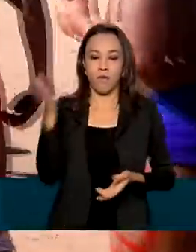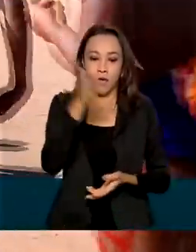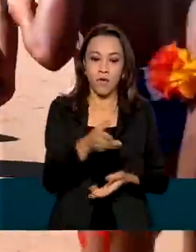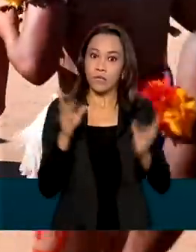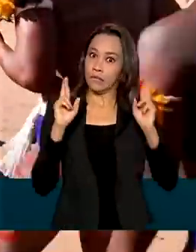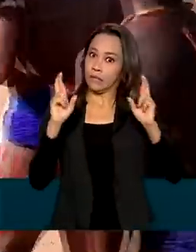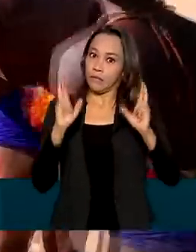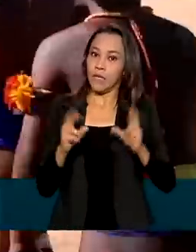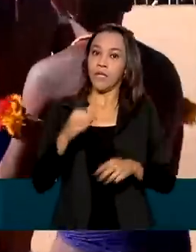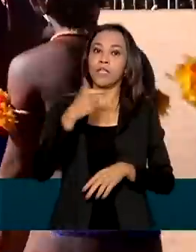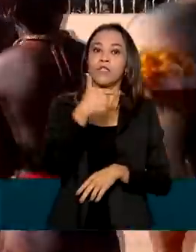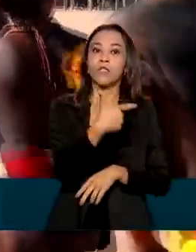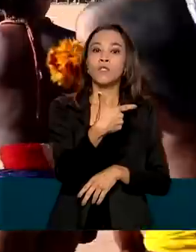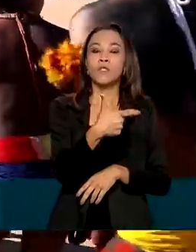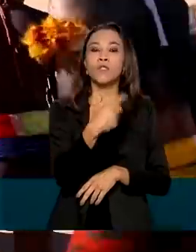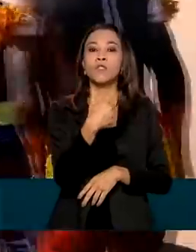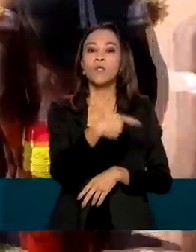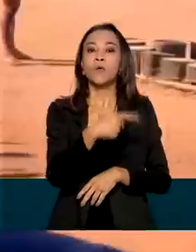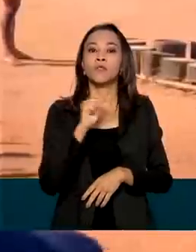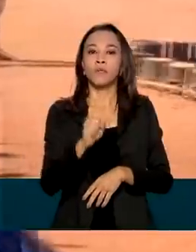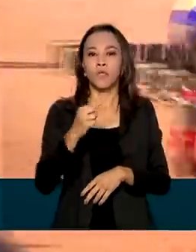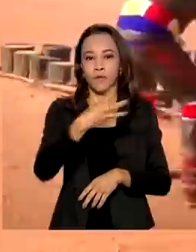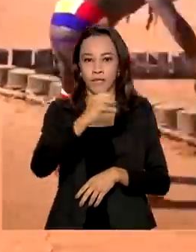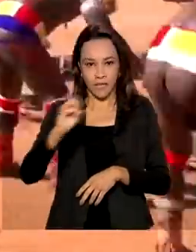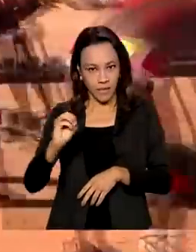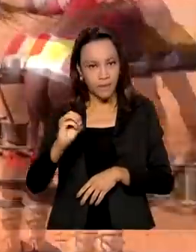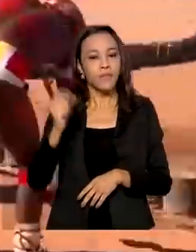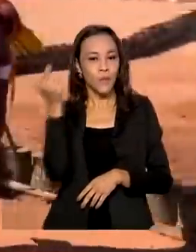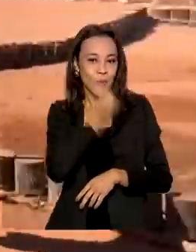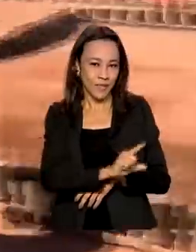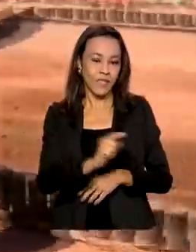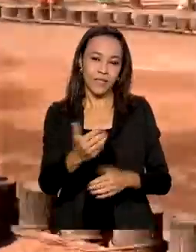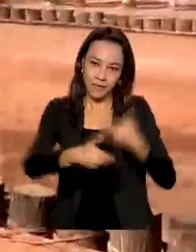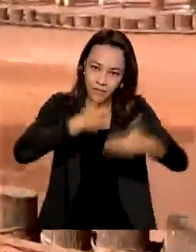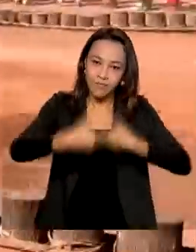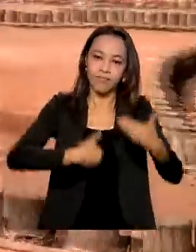mais de 2.300 indígenas sejam beneficiados.